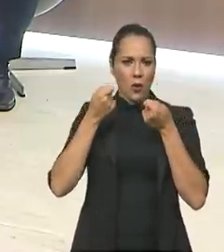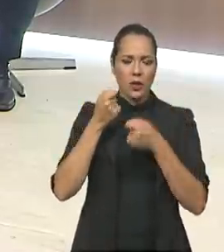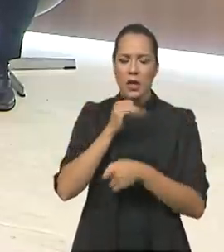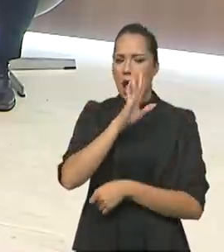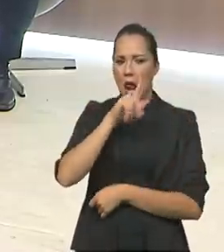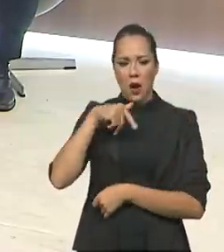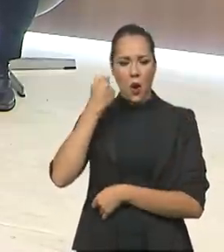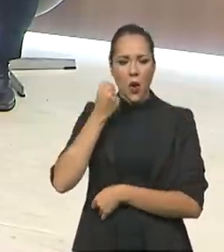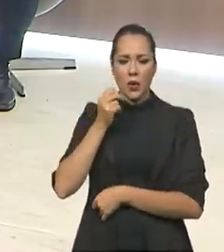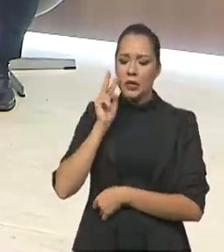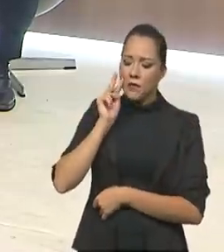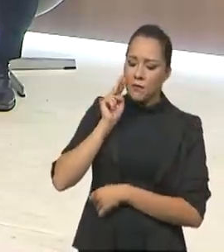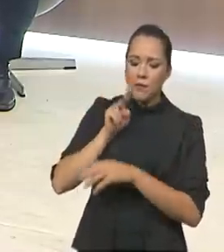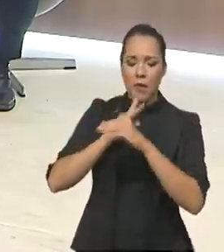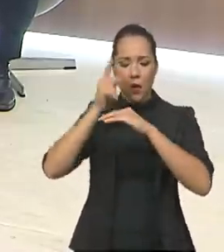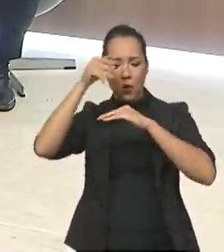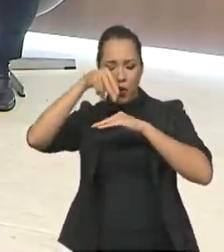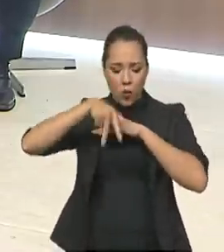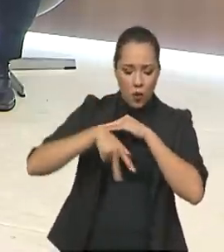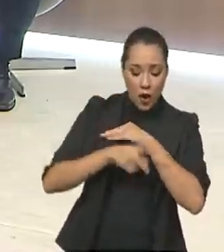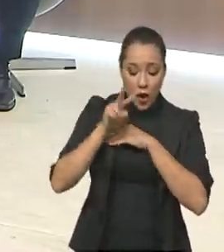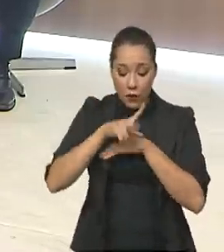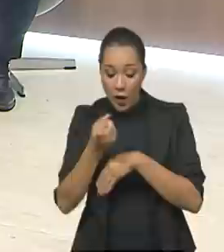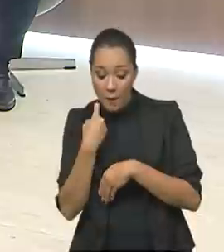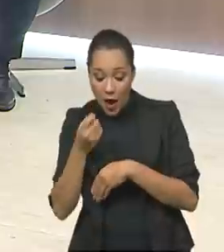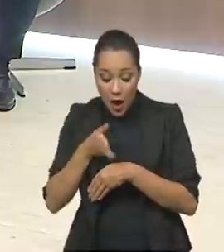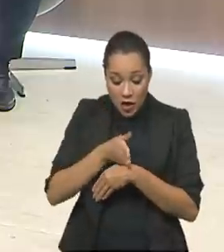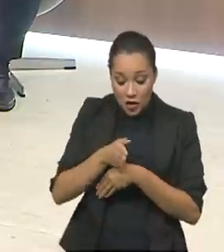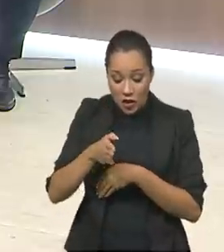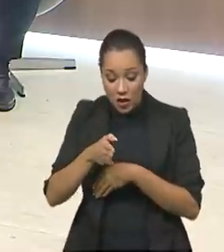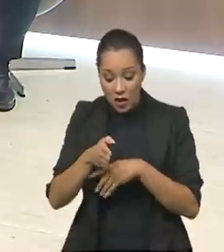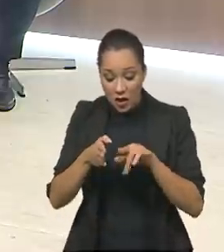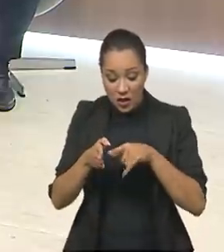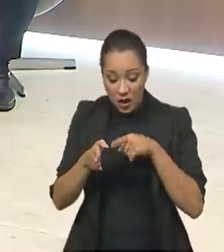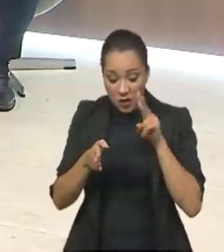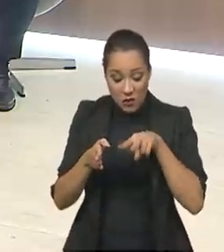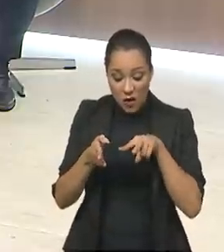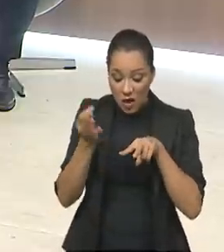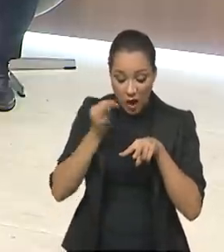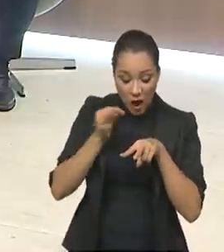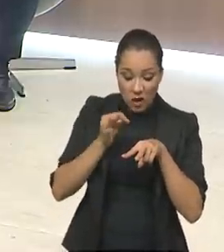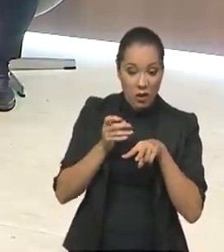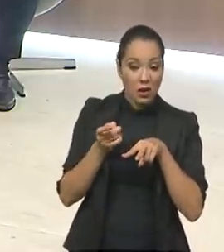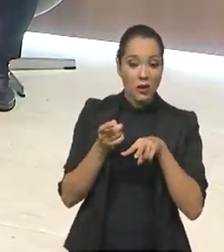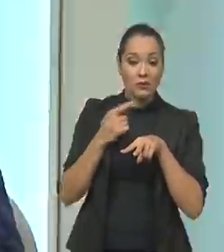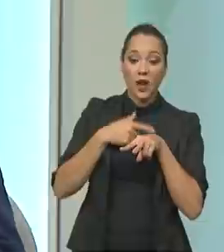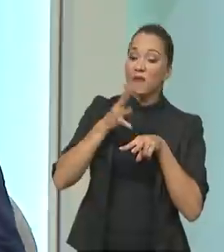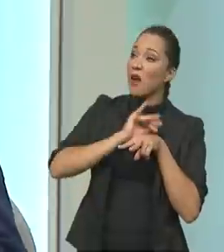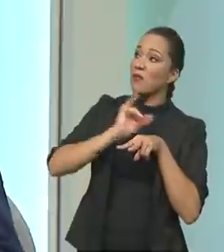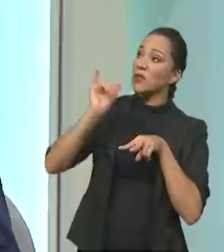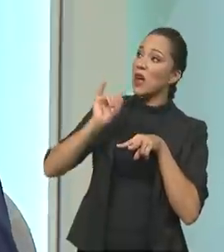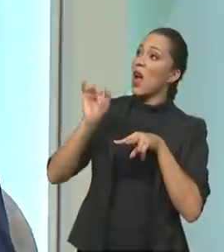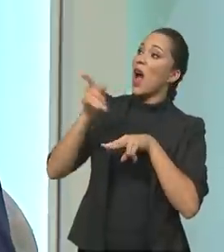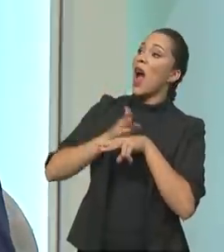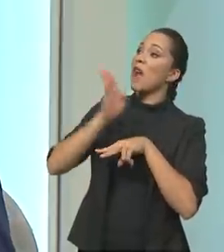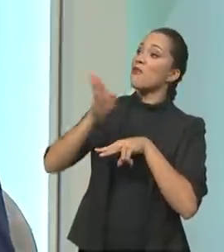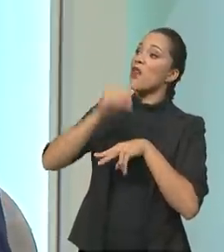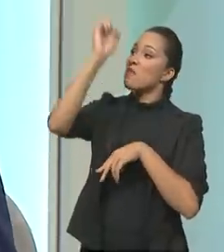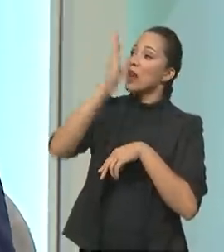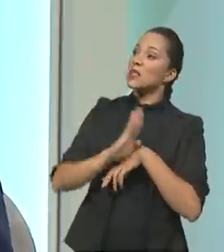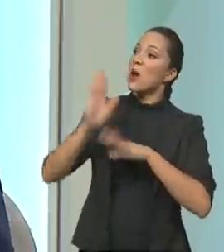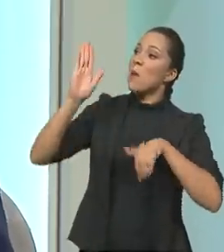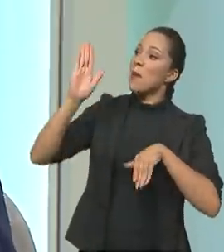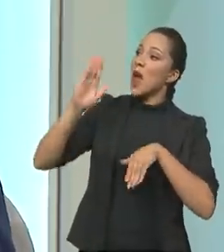piscina natural e veja o peixe. Porque se ele não vê, cara, ele vai botar no booking.com, no TripAdvisor, eu fui em Maragogi